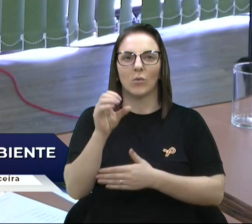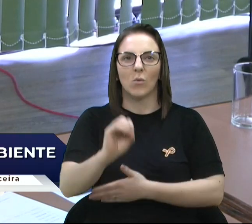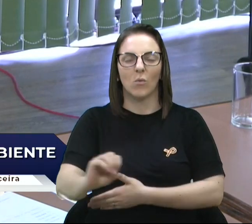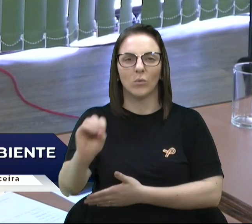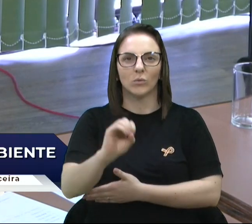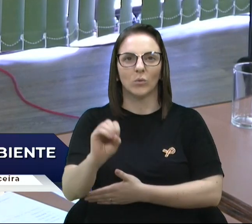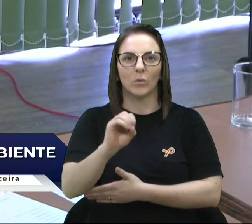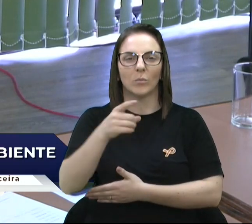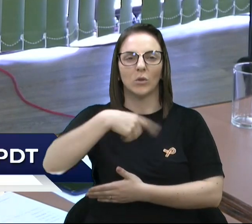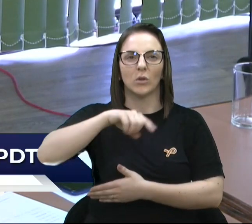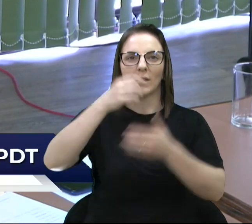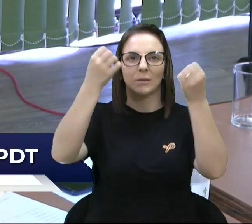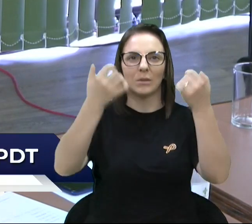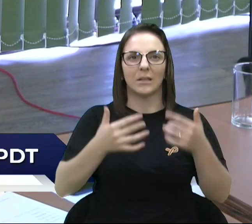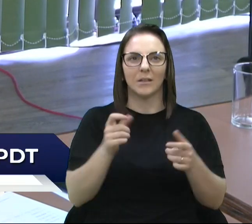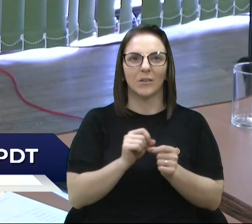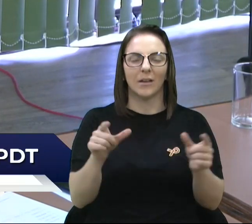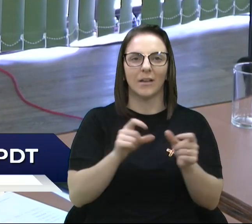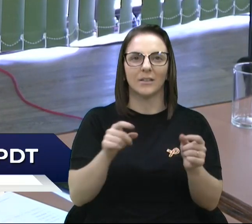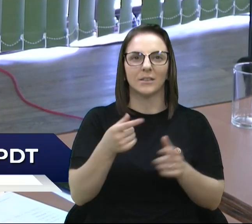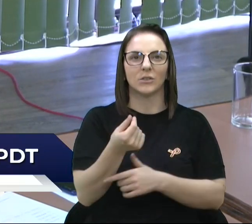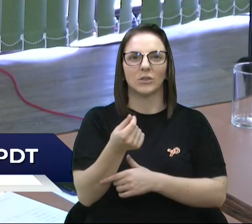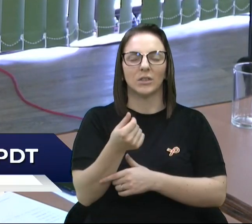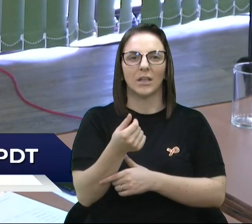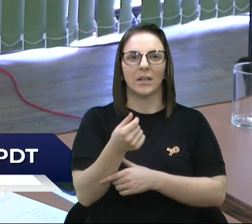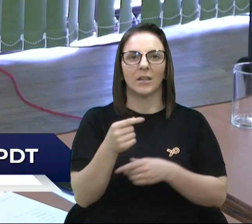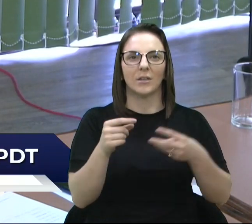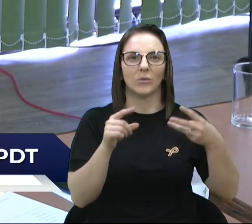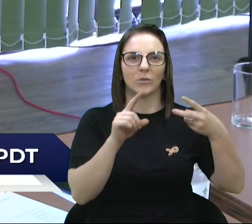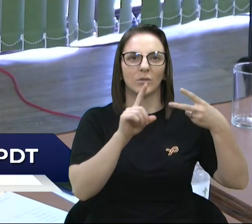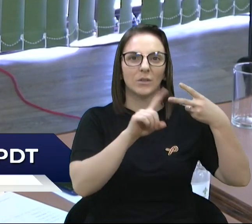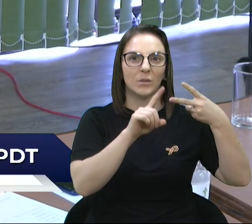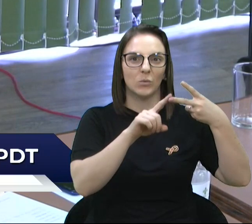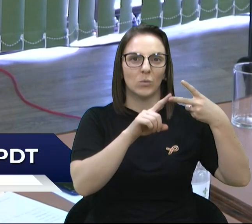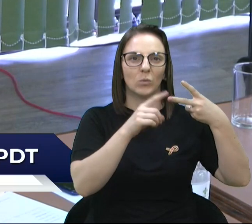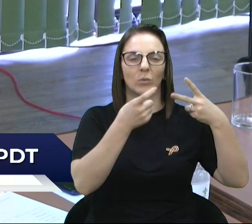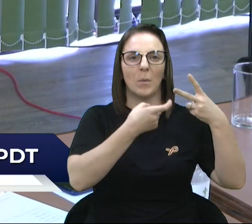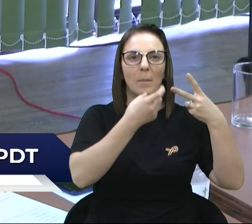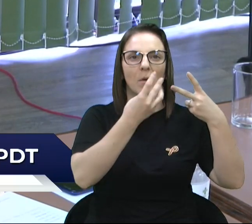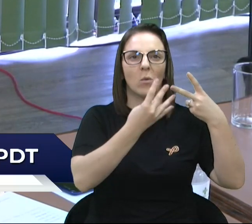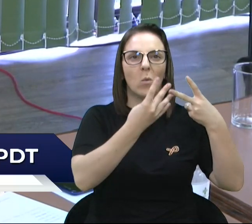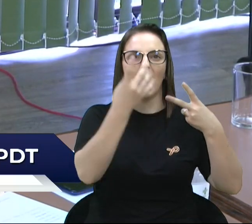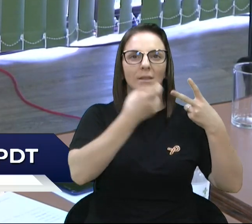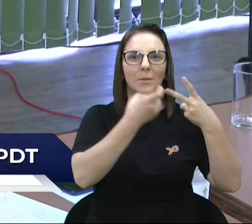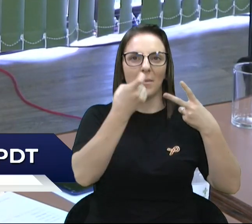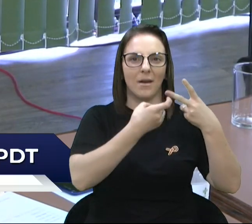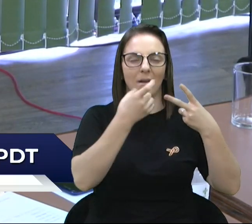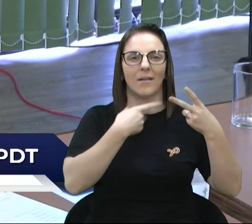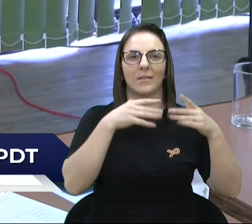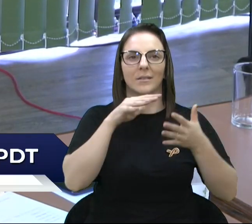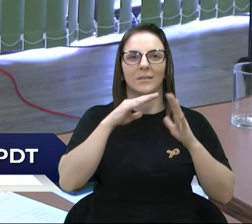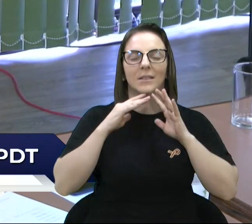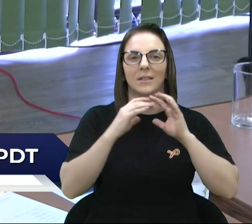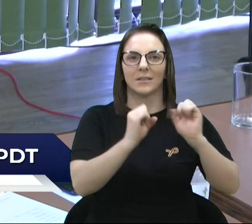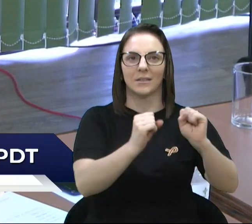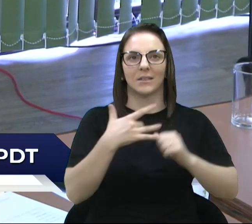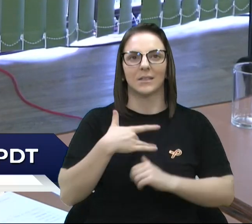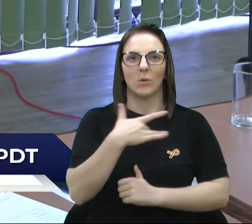quadrimestre da Secretaria de Saúde. Enquanto presidente da comissão, quero saudar os componentes.